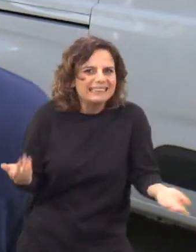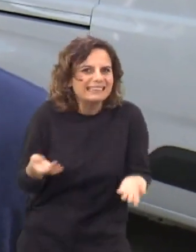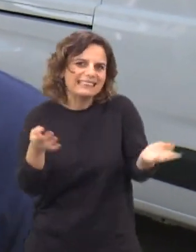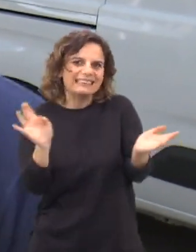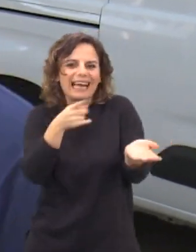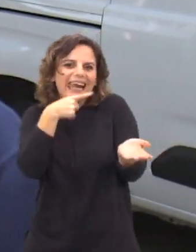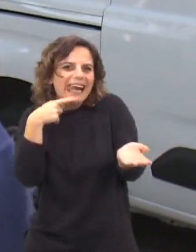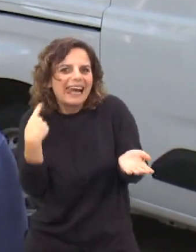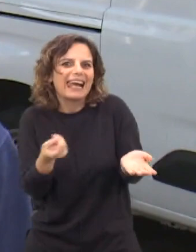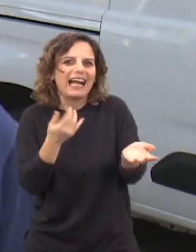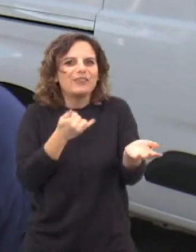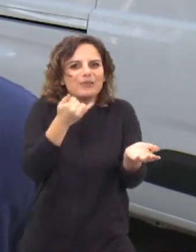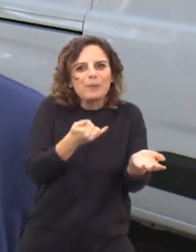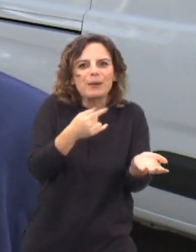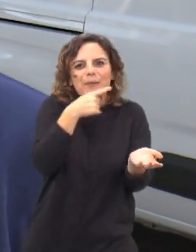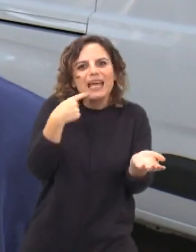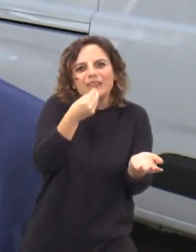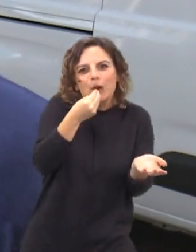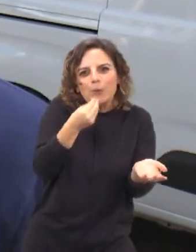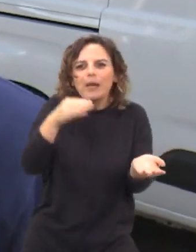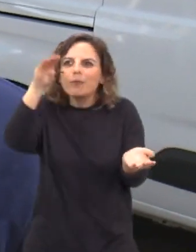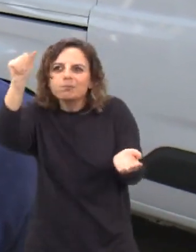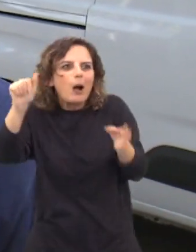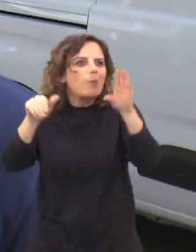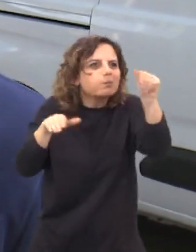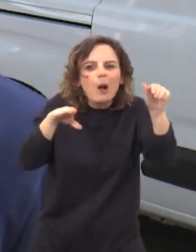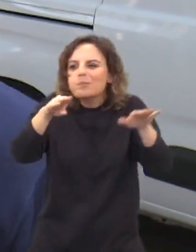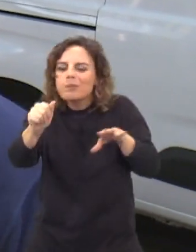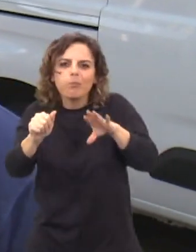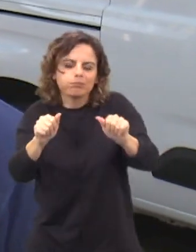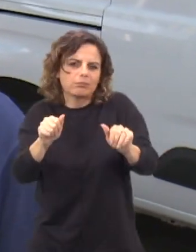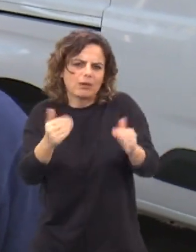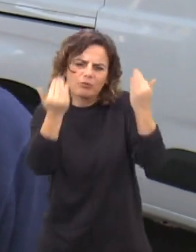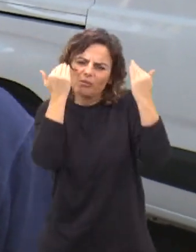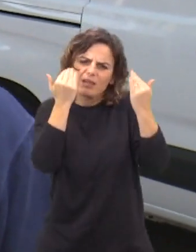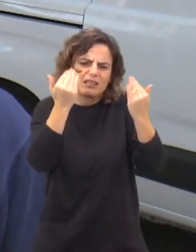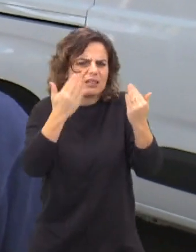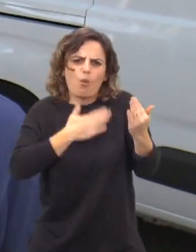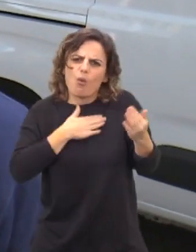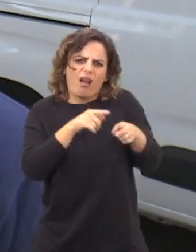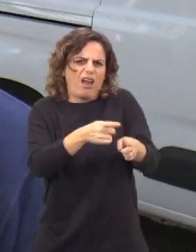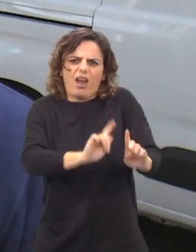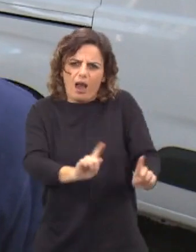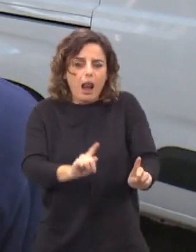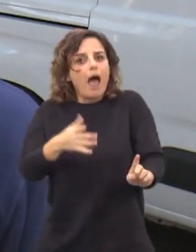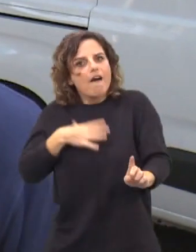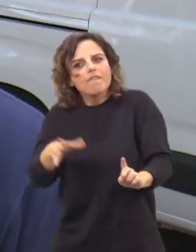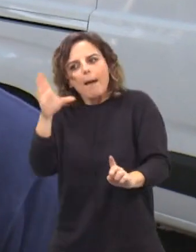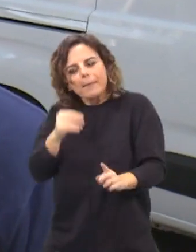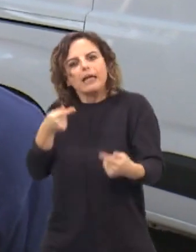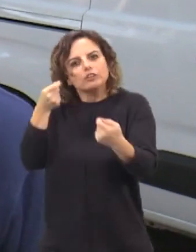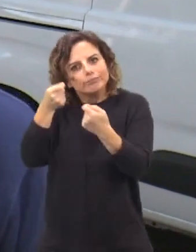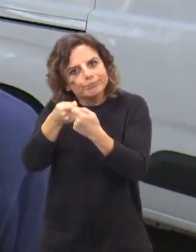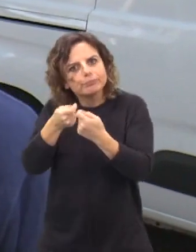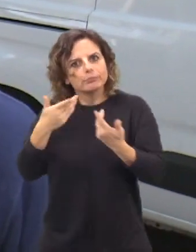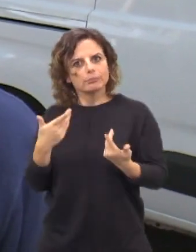o doce regional dali, o doce regional dali, pronto, não querem esse tipo de informação, querem também uma coisa mais à sua